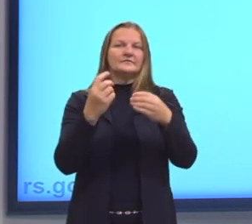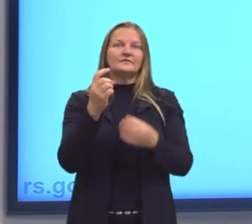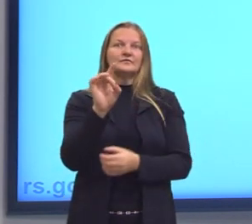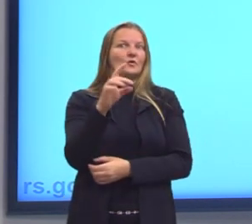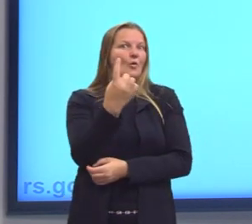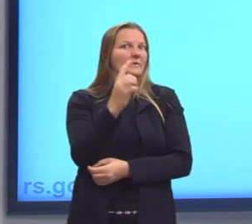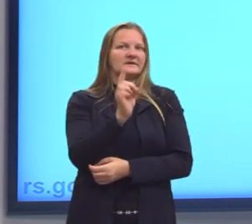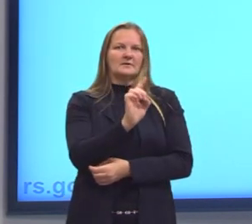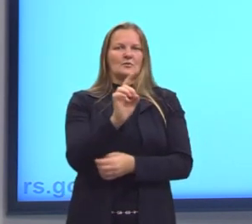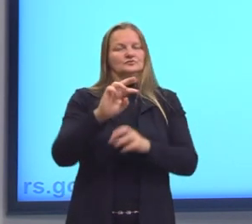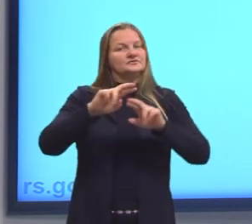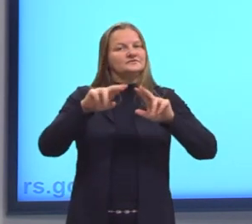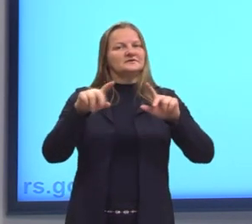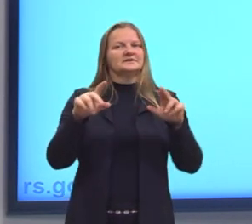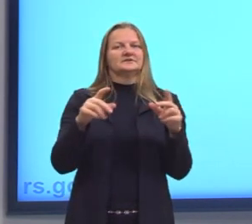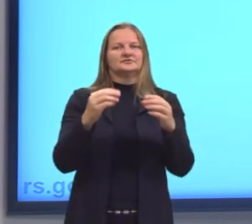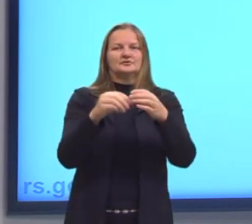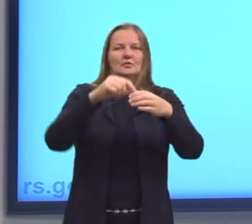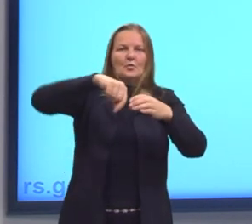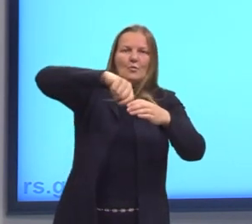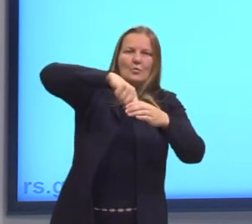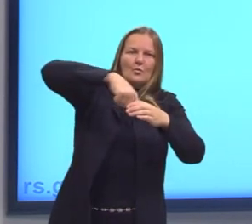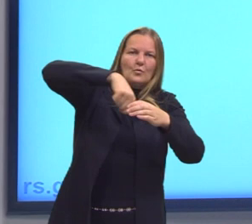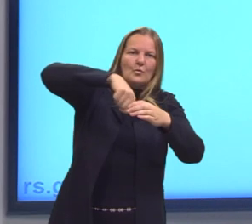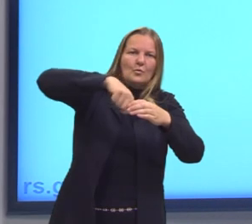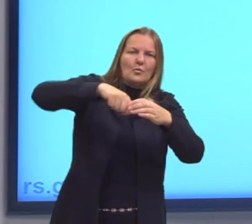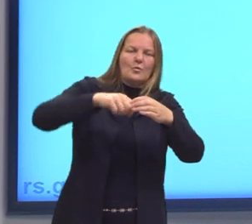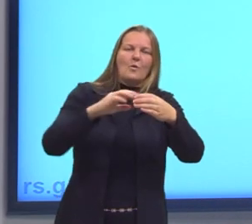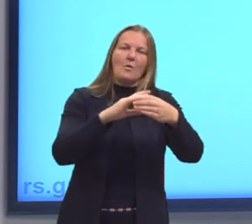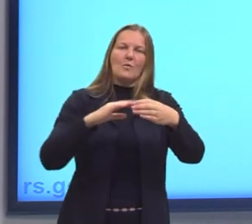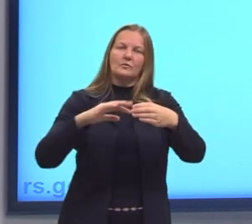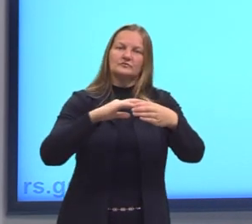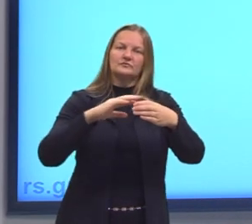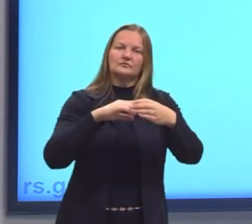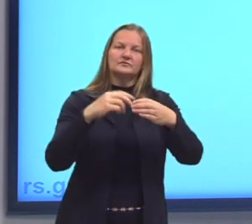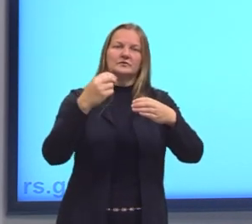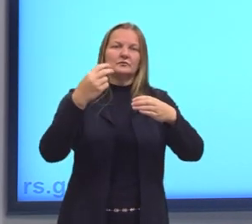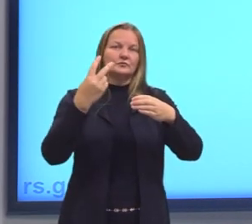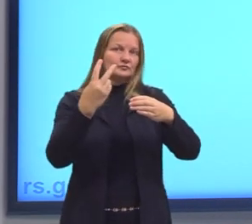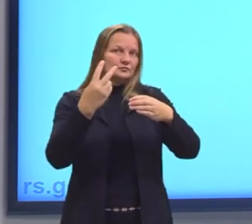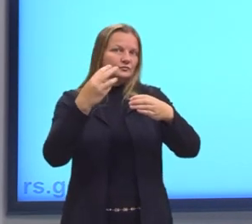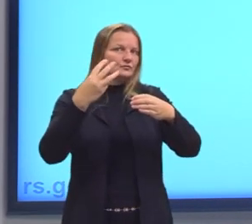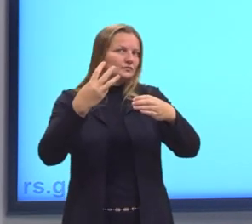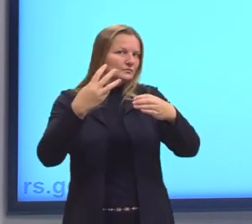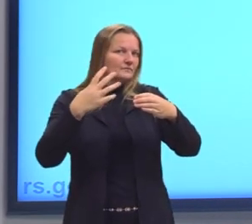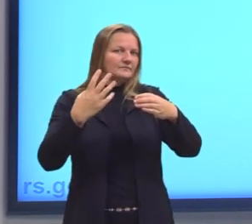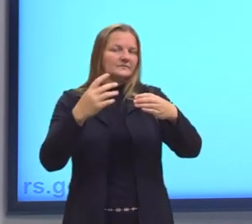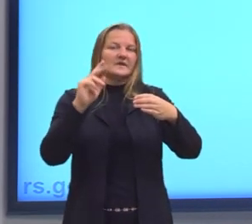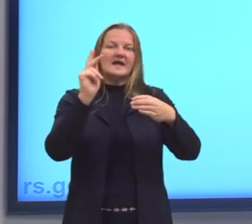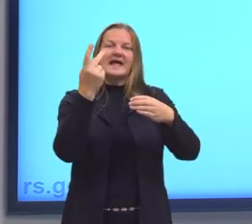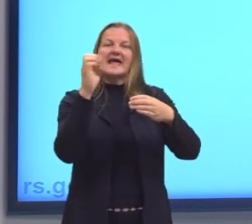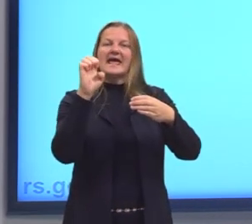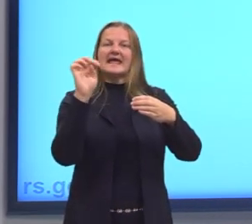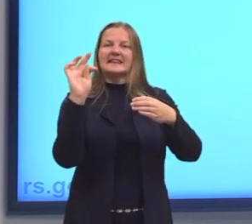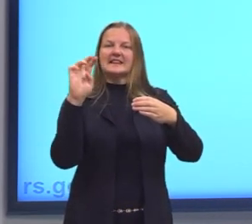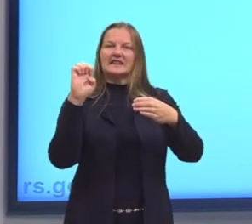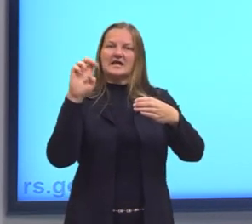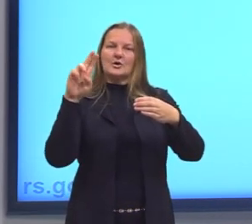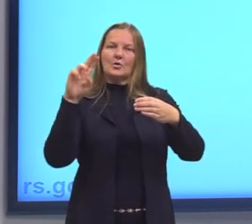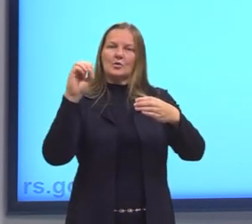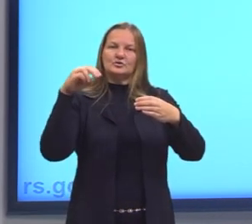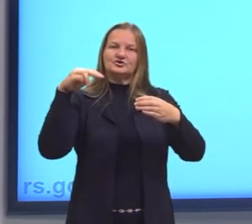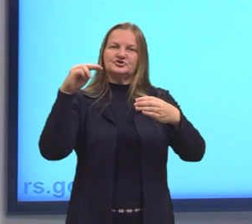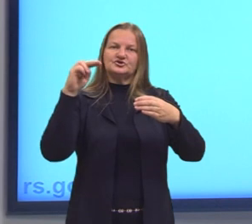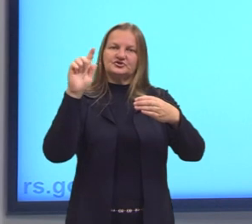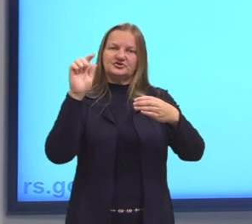solução para os coloides também está nisso, tá? A solução é uma mistura homogênea e os coloides são